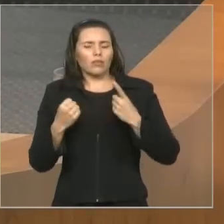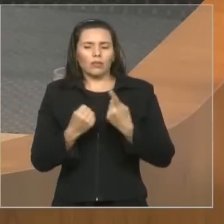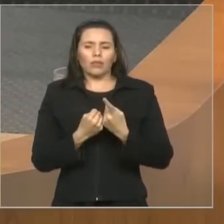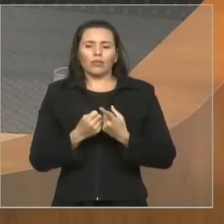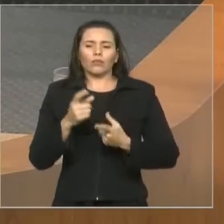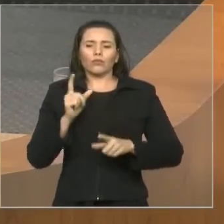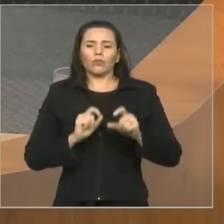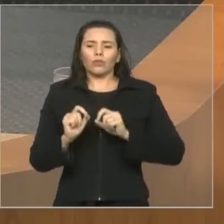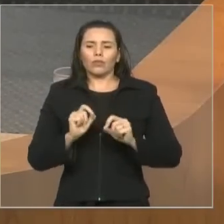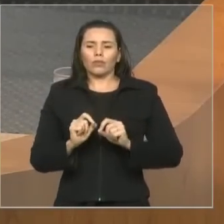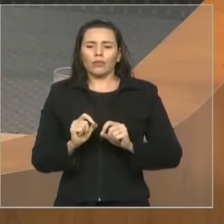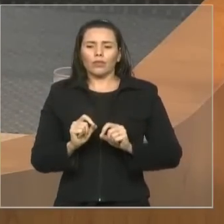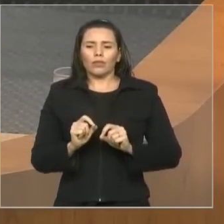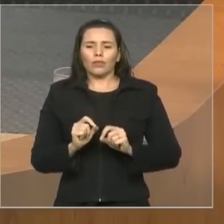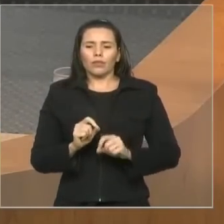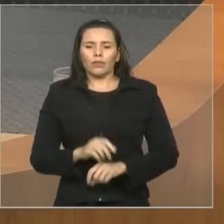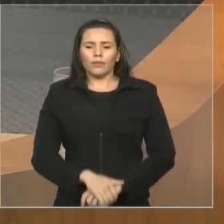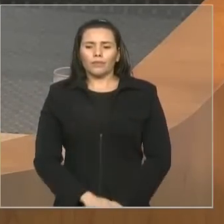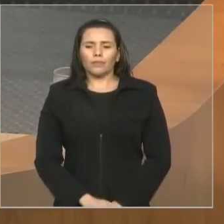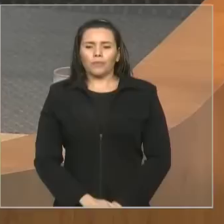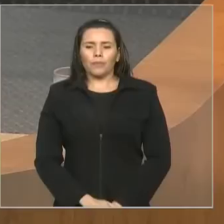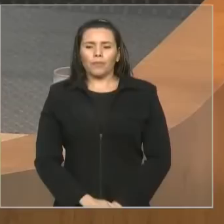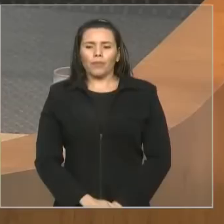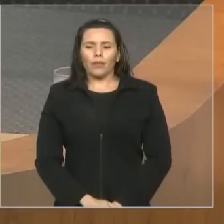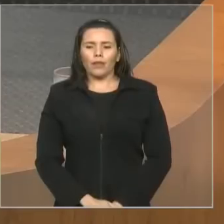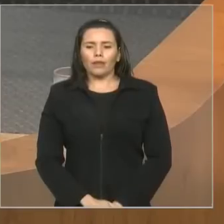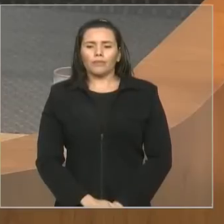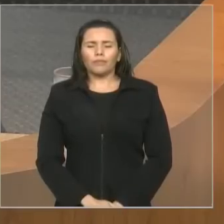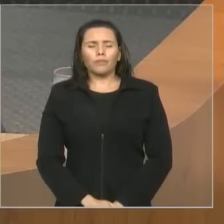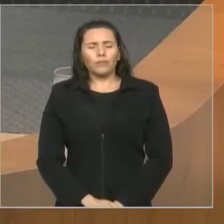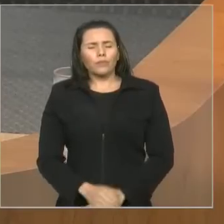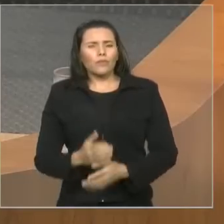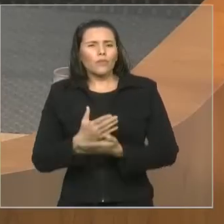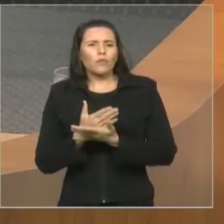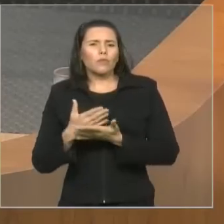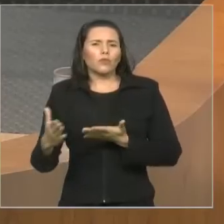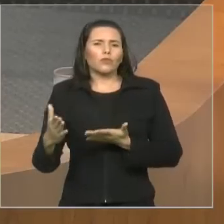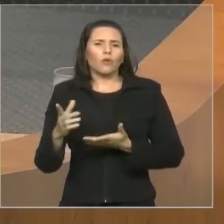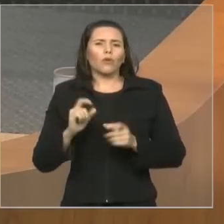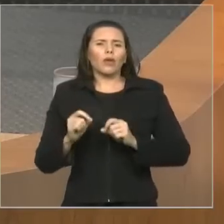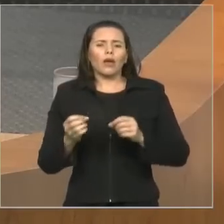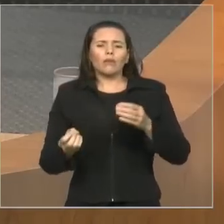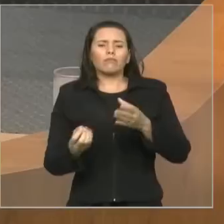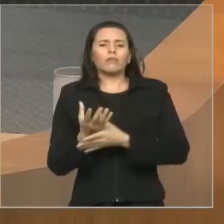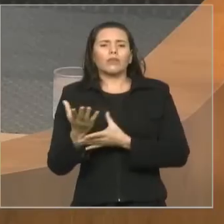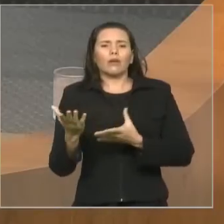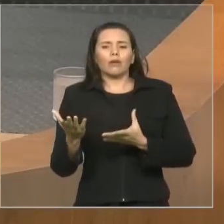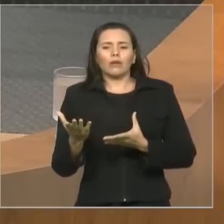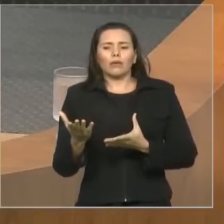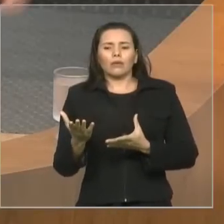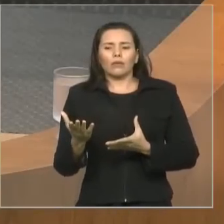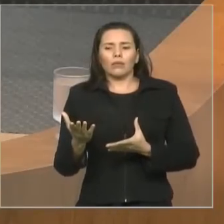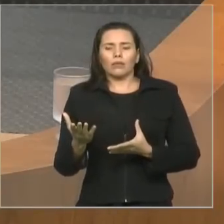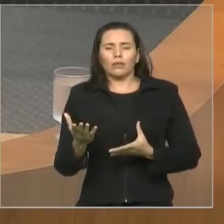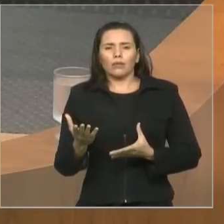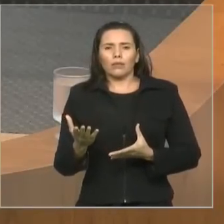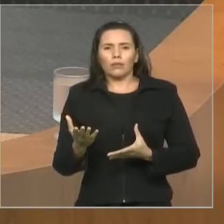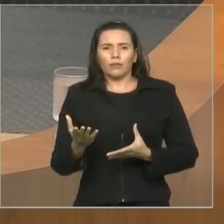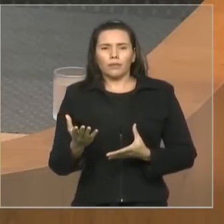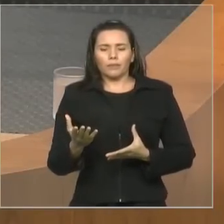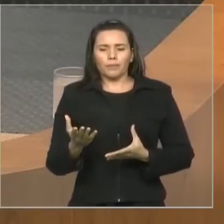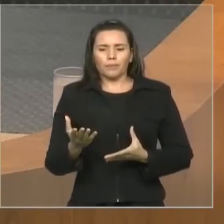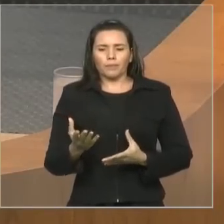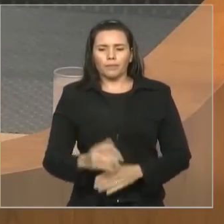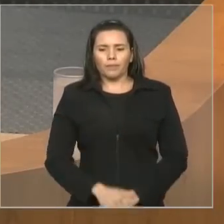começou a criar necessidade de um parlamento pela liberdade. E agora, tantos anos depois, ele não pode negar essa historiografia,